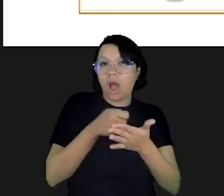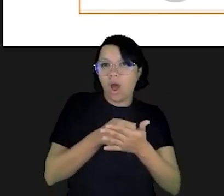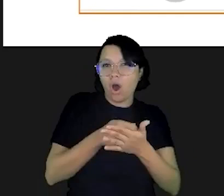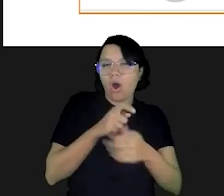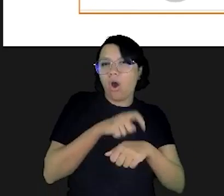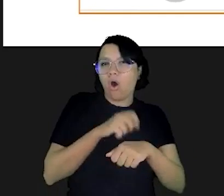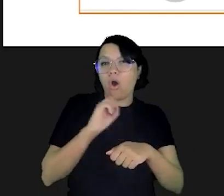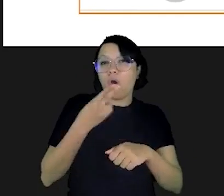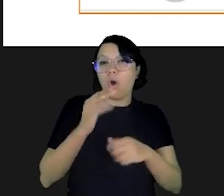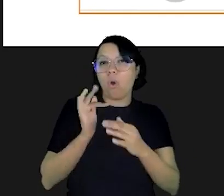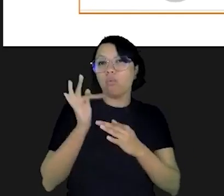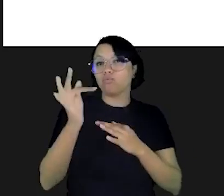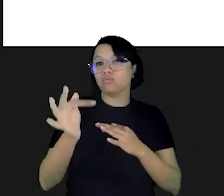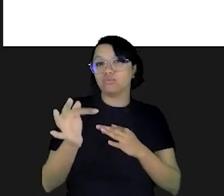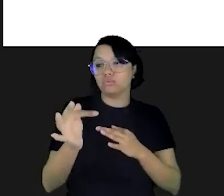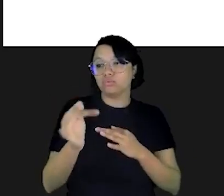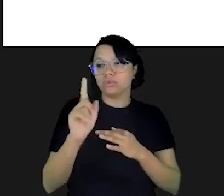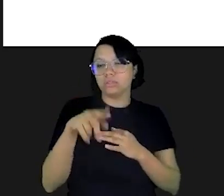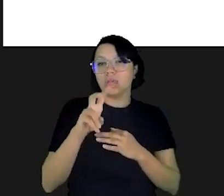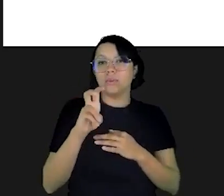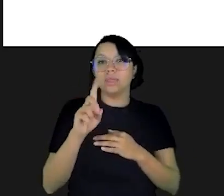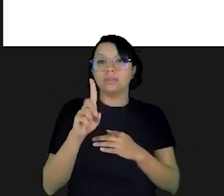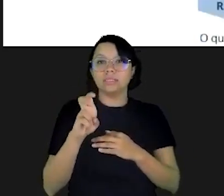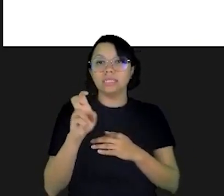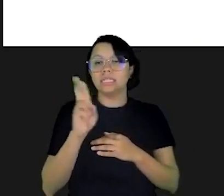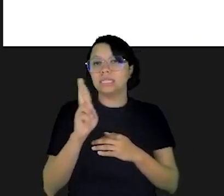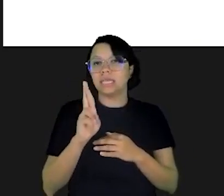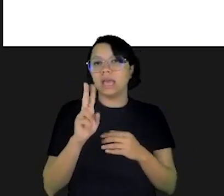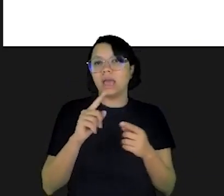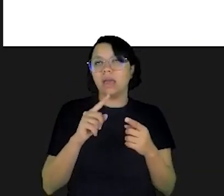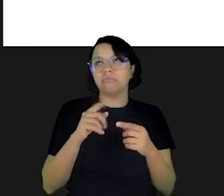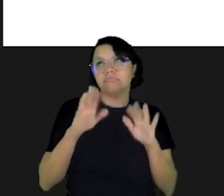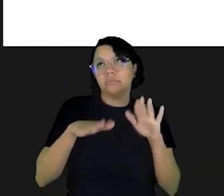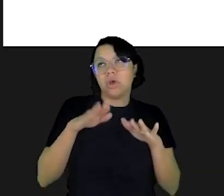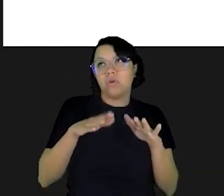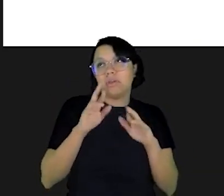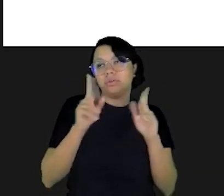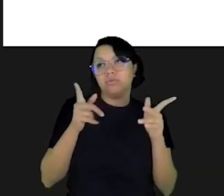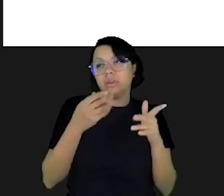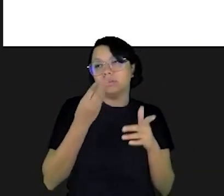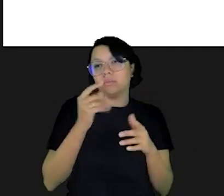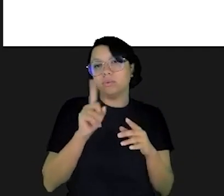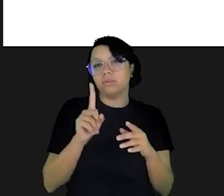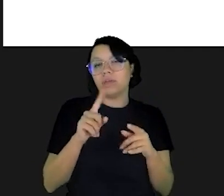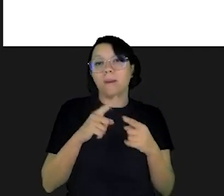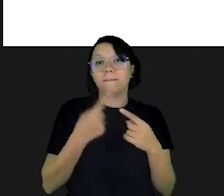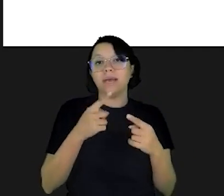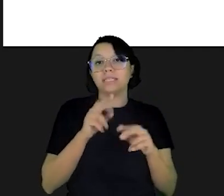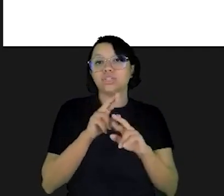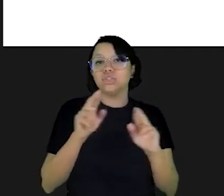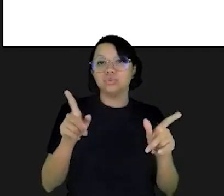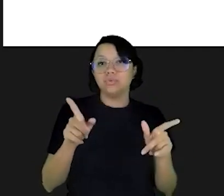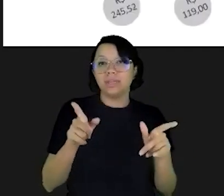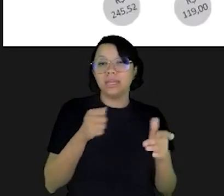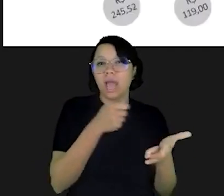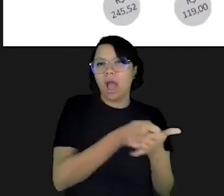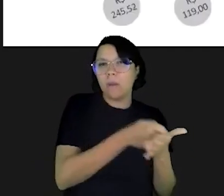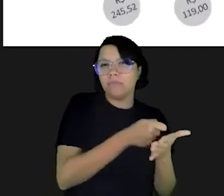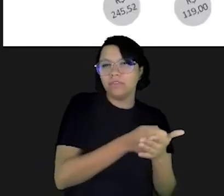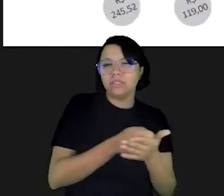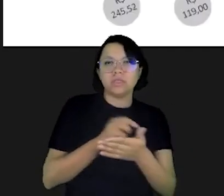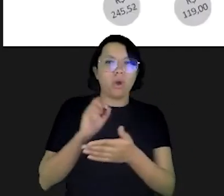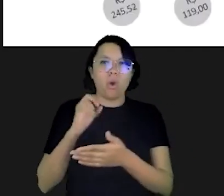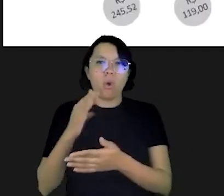-condicionado à vista ou a prazo são 515 reais isso pode não fazer tanta diferença mas e se eu disser a